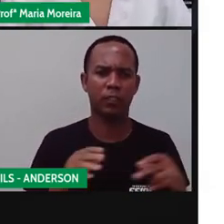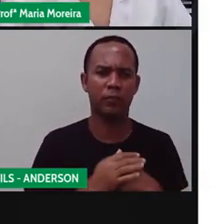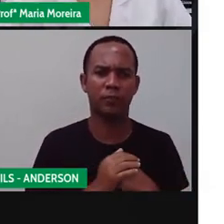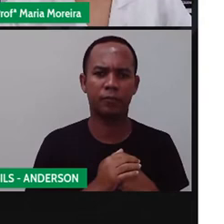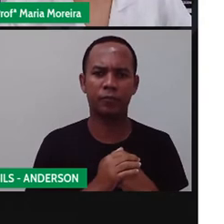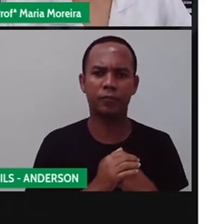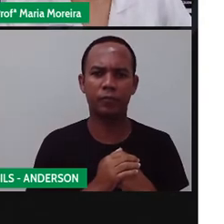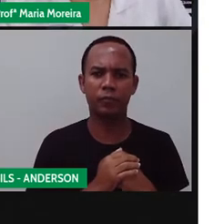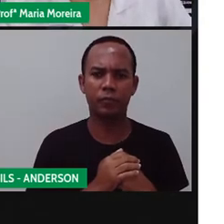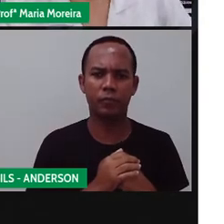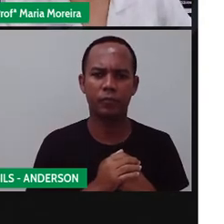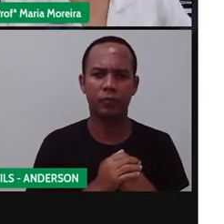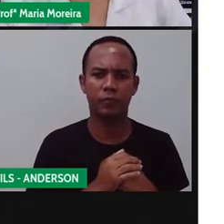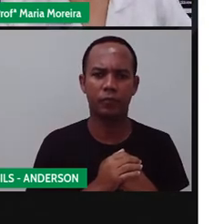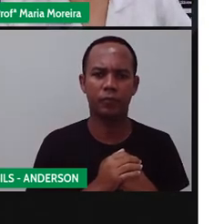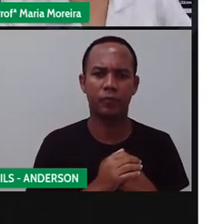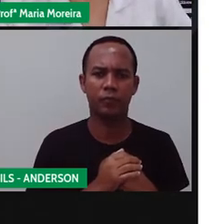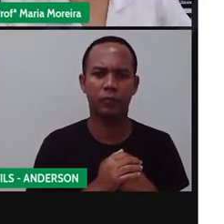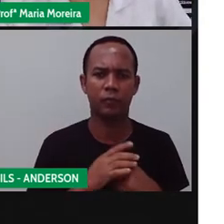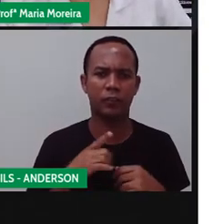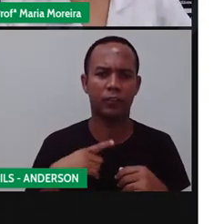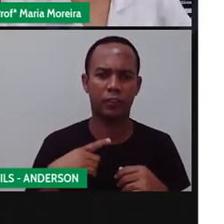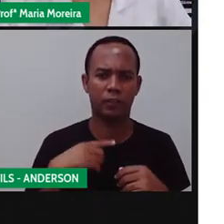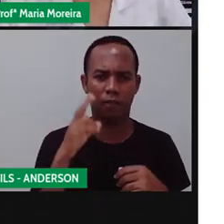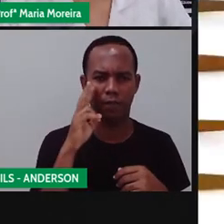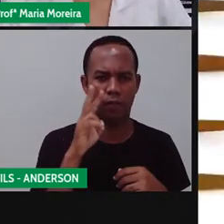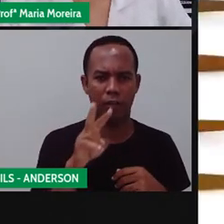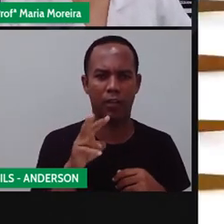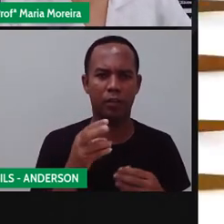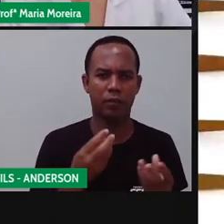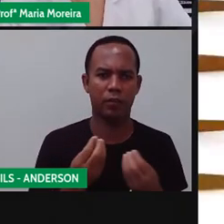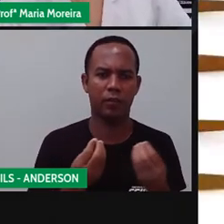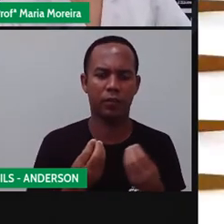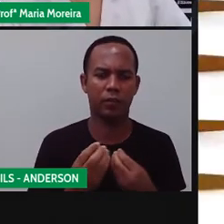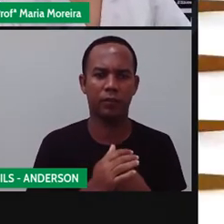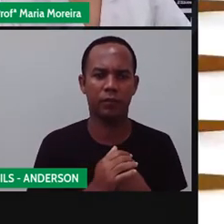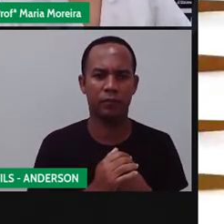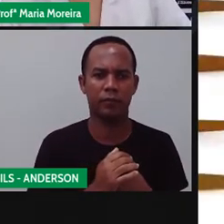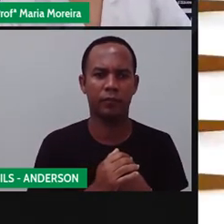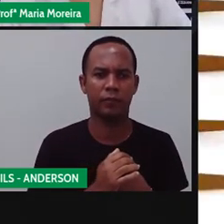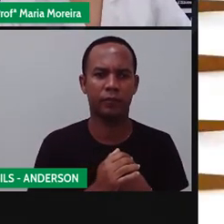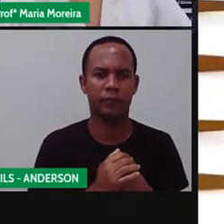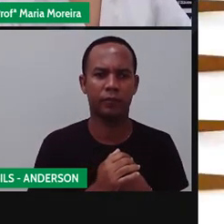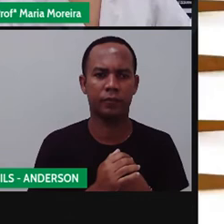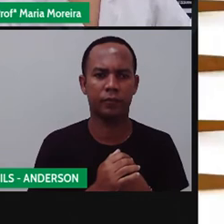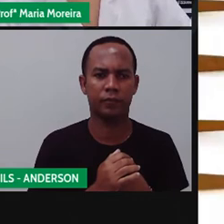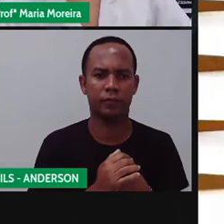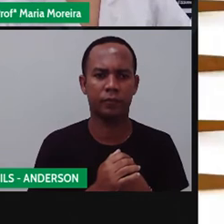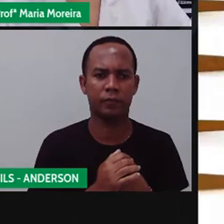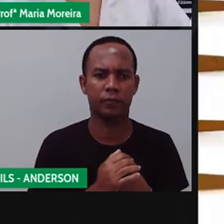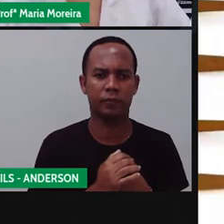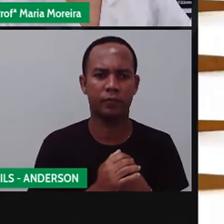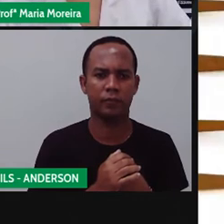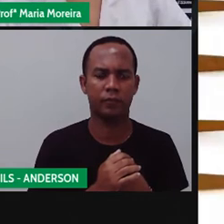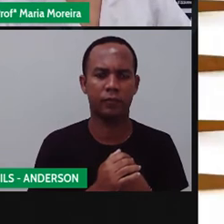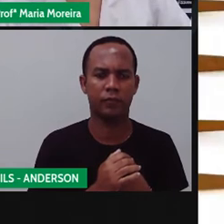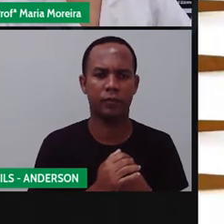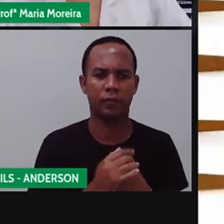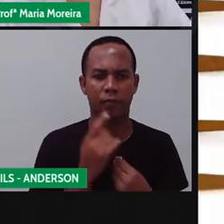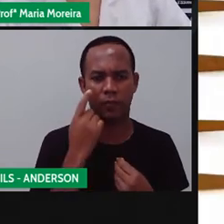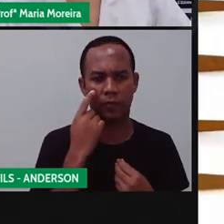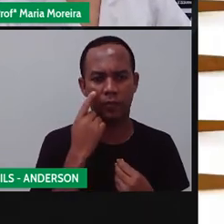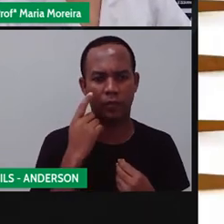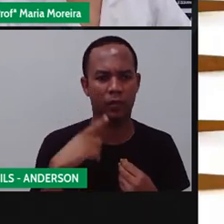né? A gente voltando aqui, o que mais é que a gente pode ver na Bahia? O cominho, né? A folha de louro, a